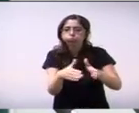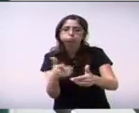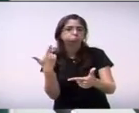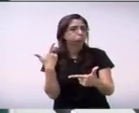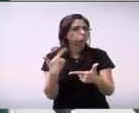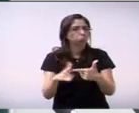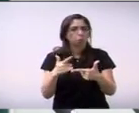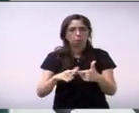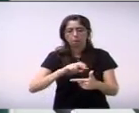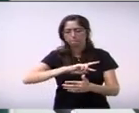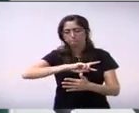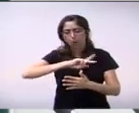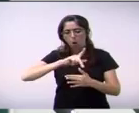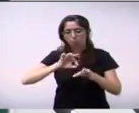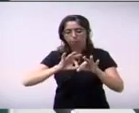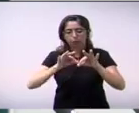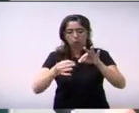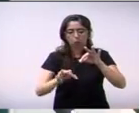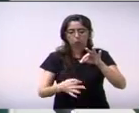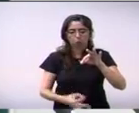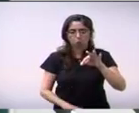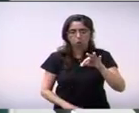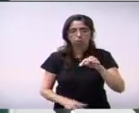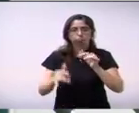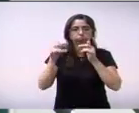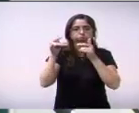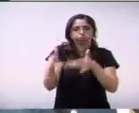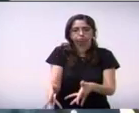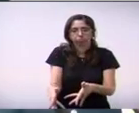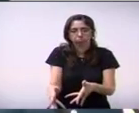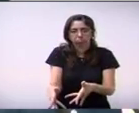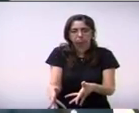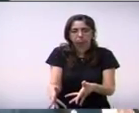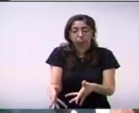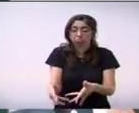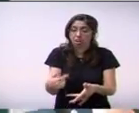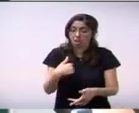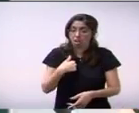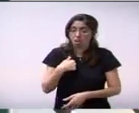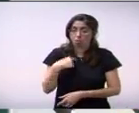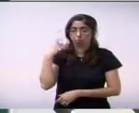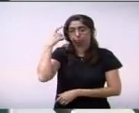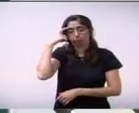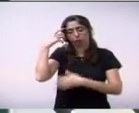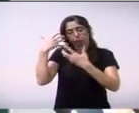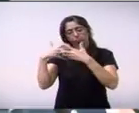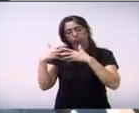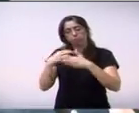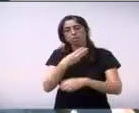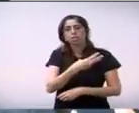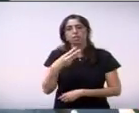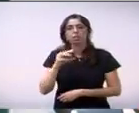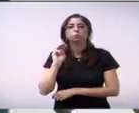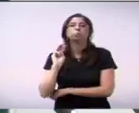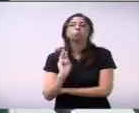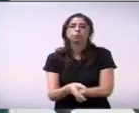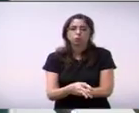locais na cidade abandonados eu acho que 33 milhões acho que daria para ser feito muita coisa quanto a isso